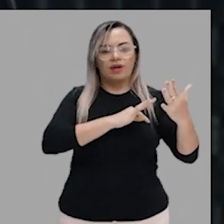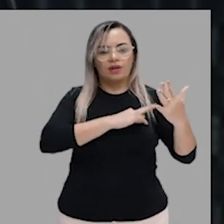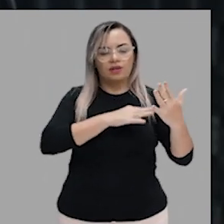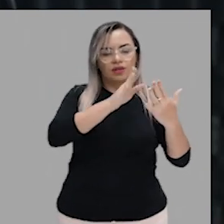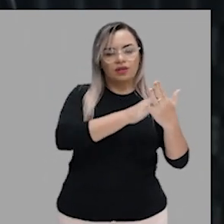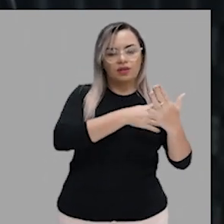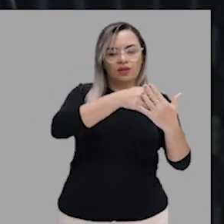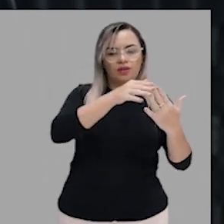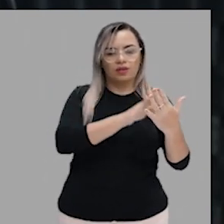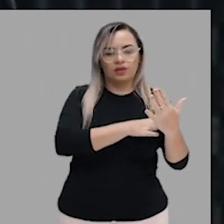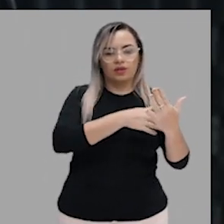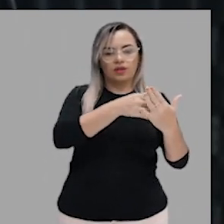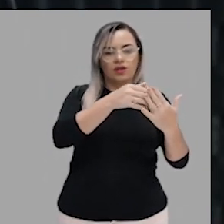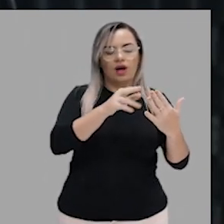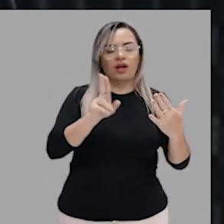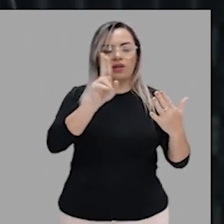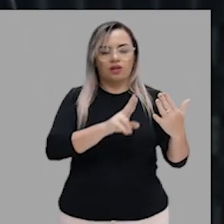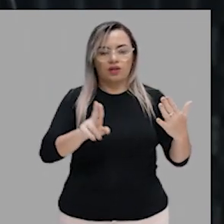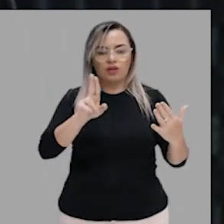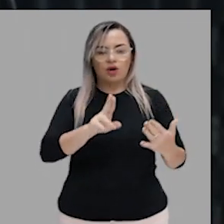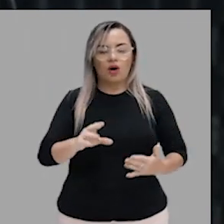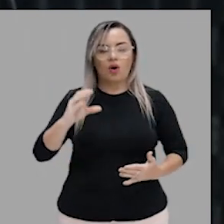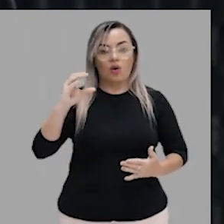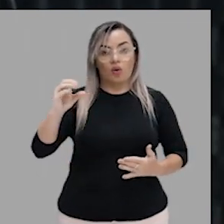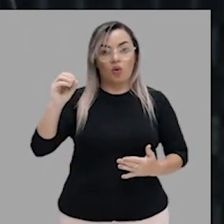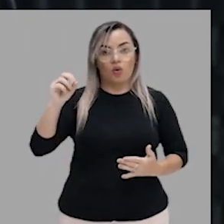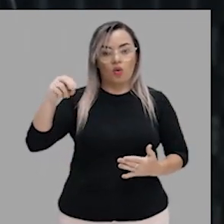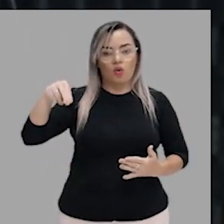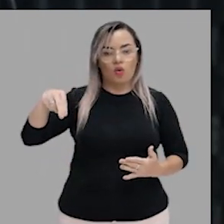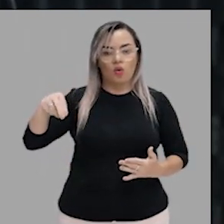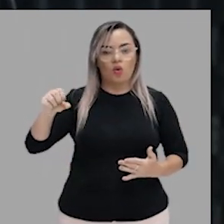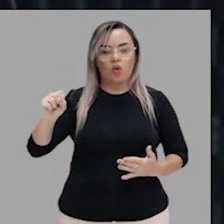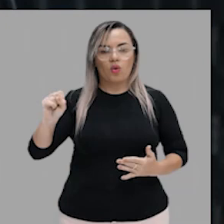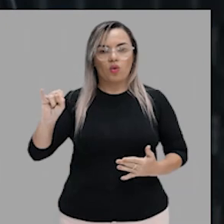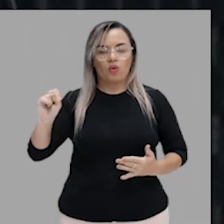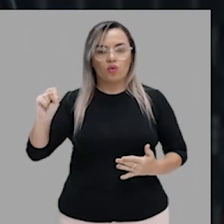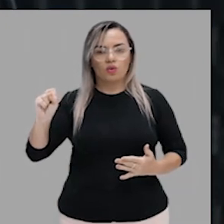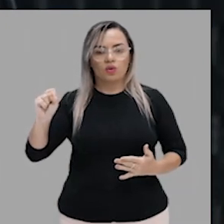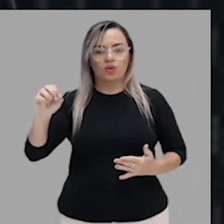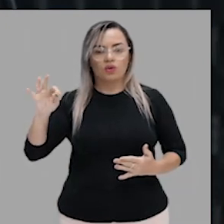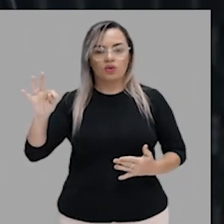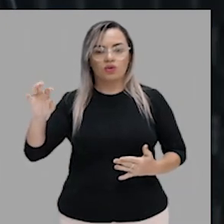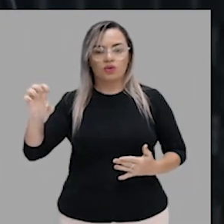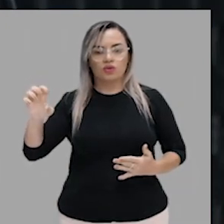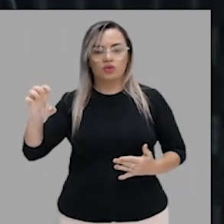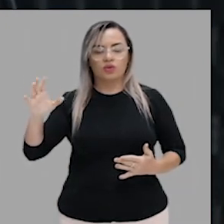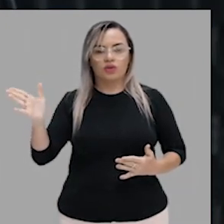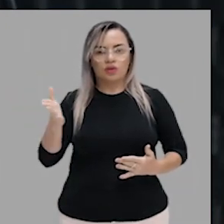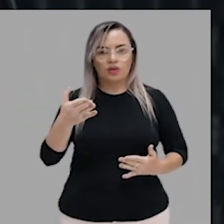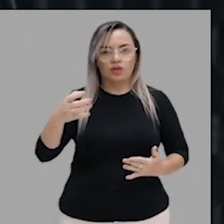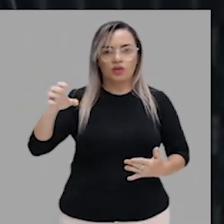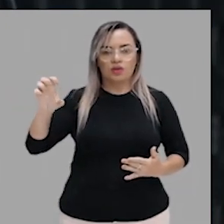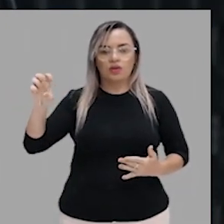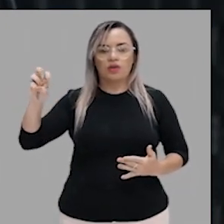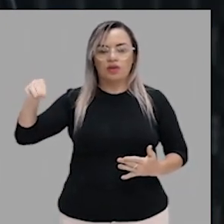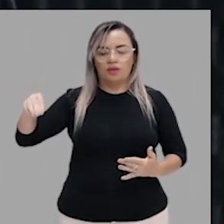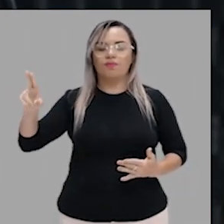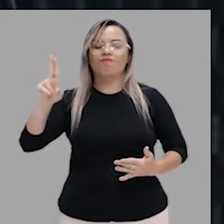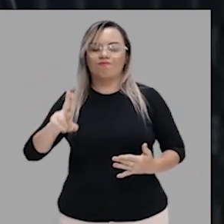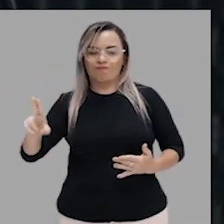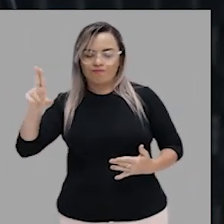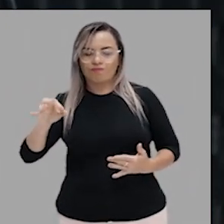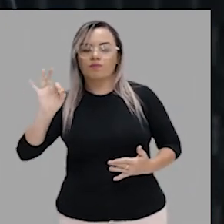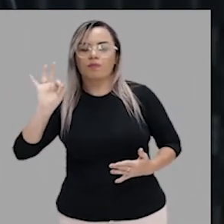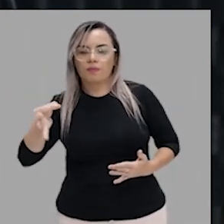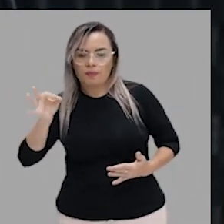que consiste em, e não consiste de, pequenos pontos que formam uma imagem. Está bom? Então, aqui é um